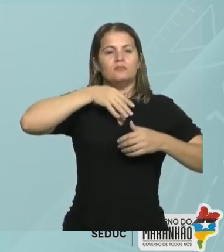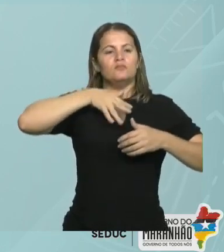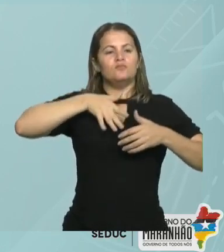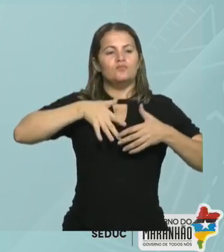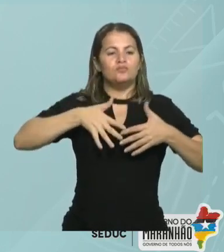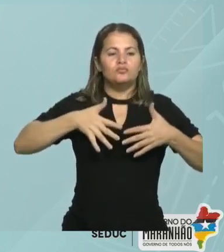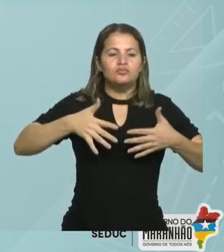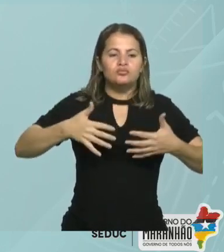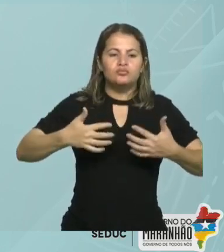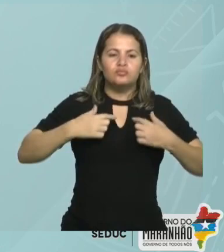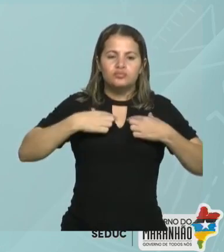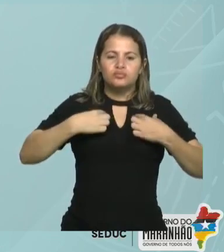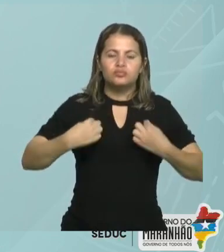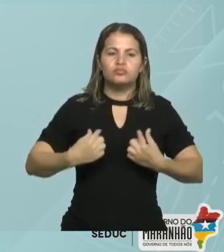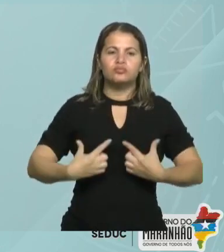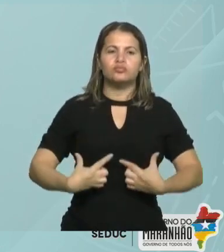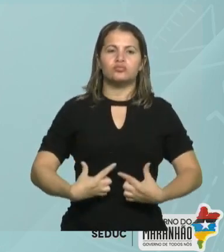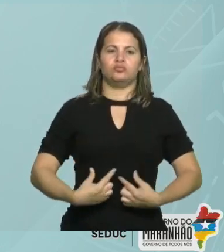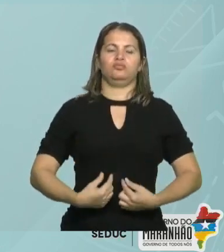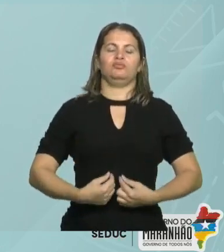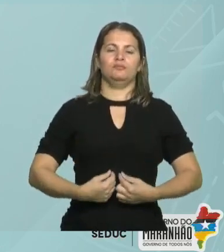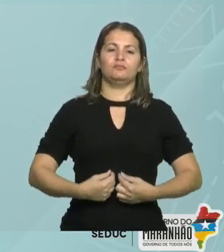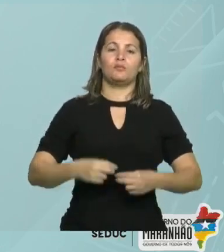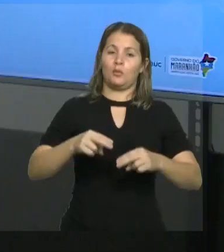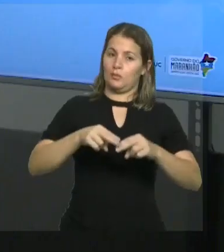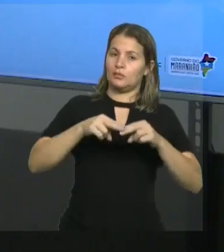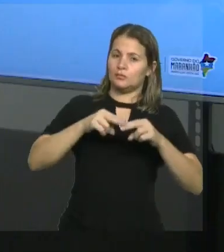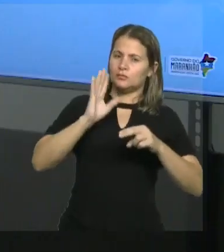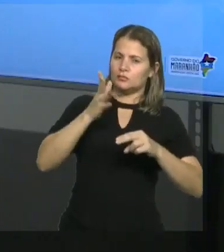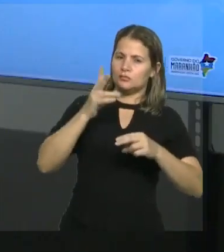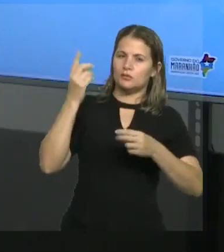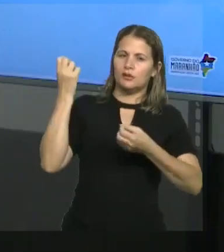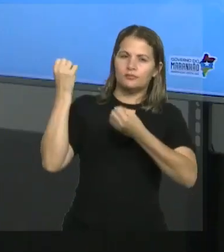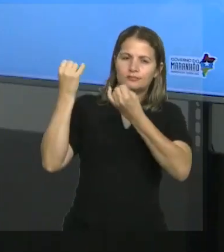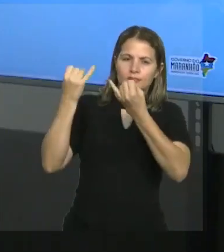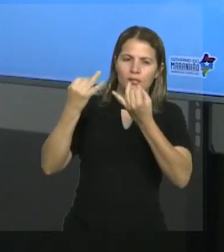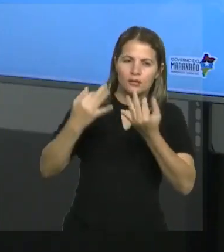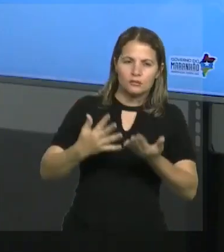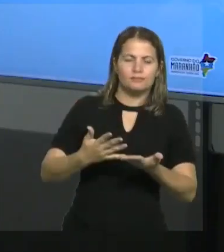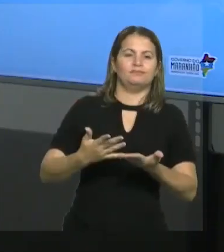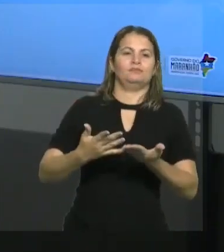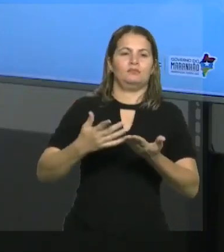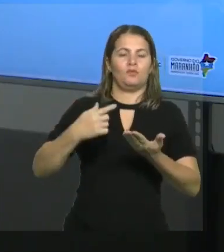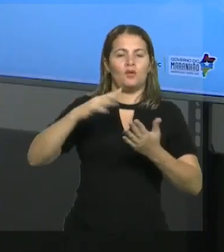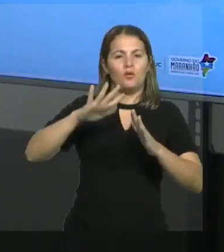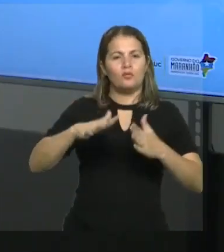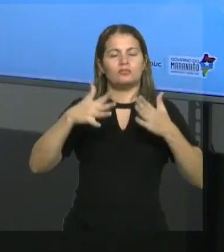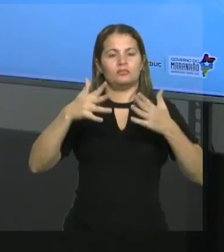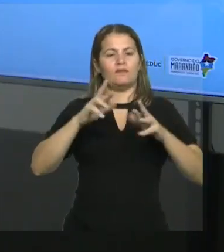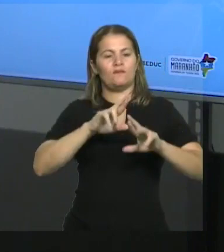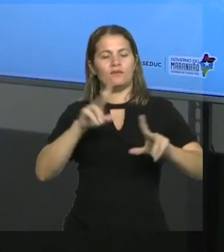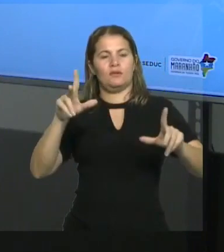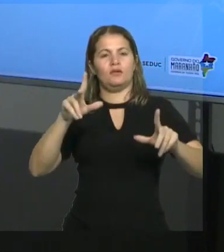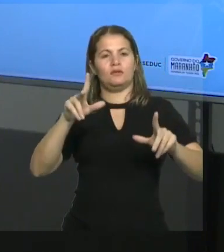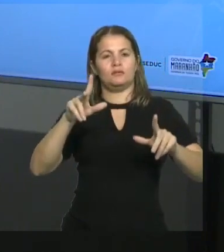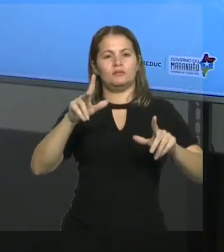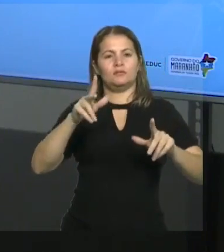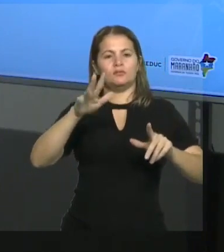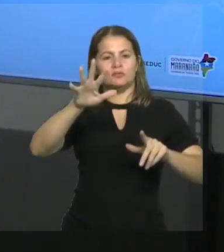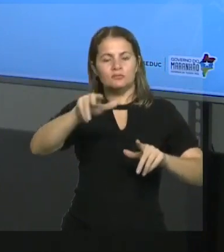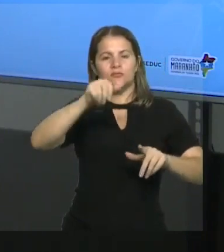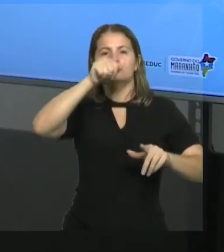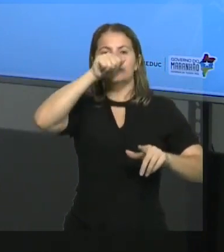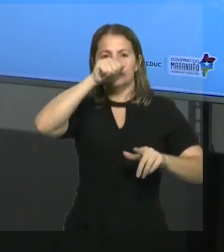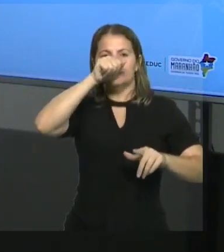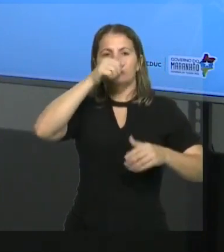Então, como eu falei antes, é essa diferença de pressão que faz com que o ar entra ou saia. Se a pressão interna é